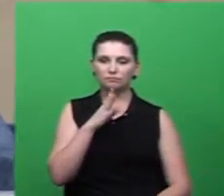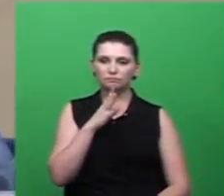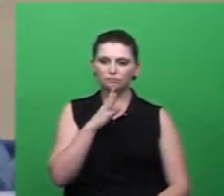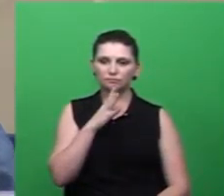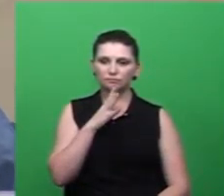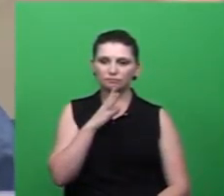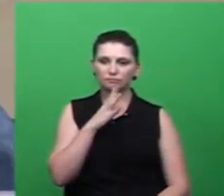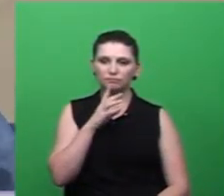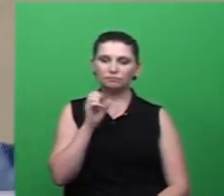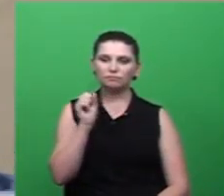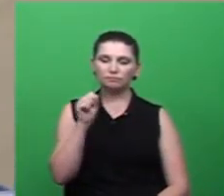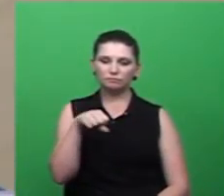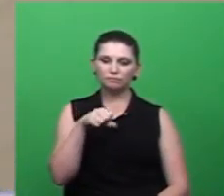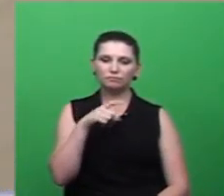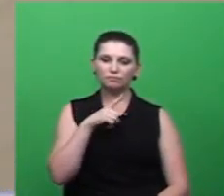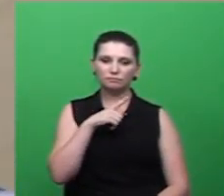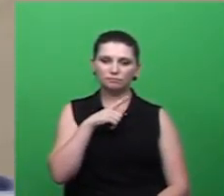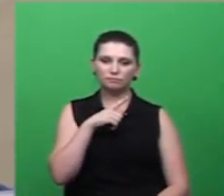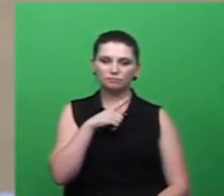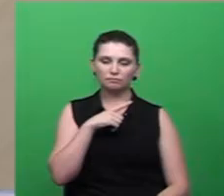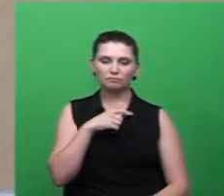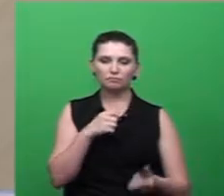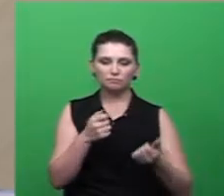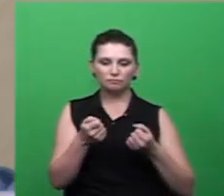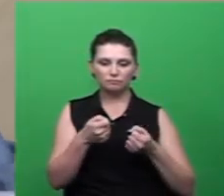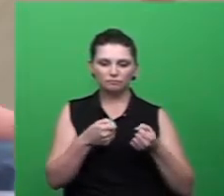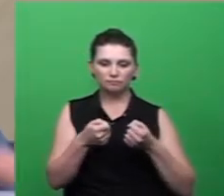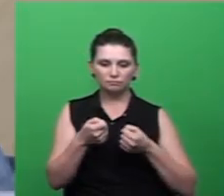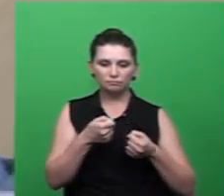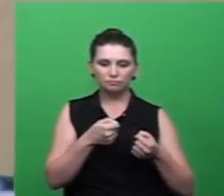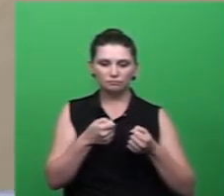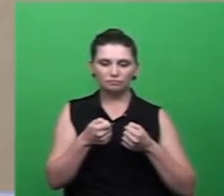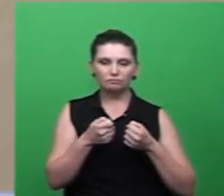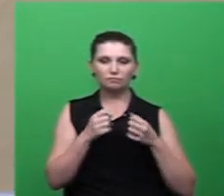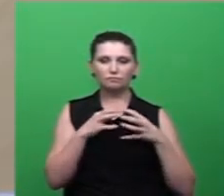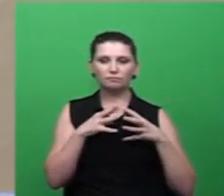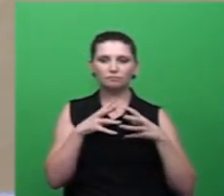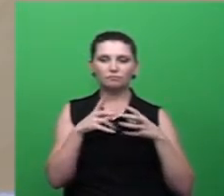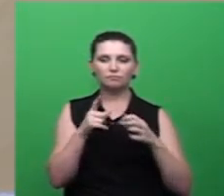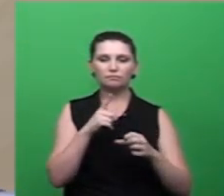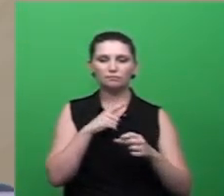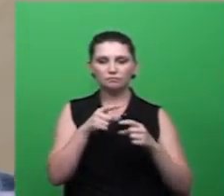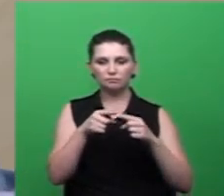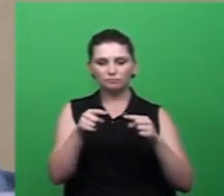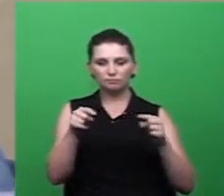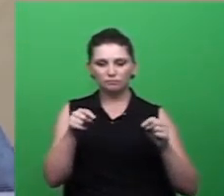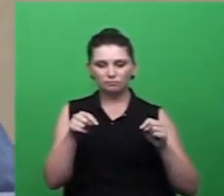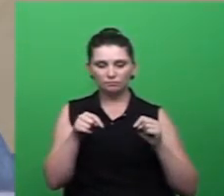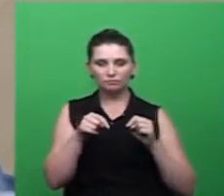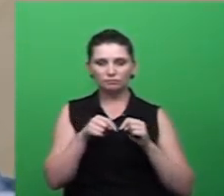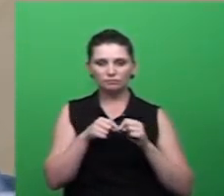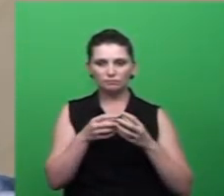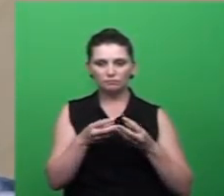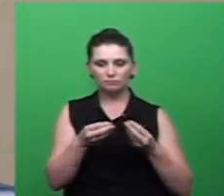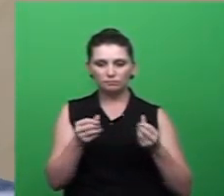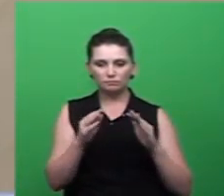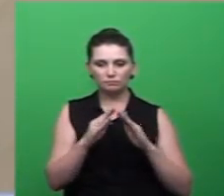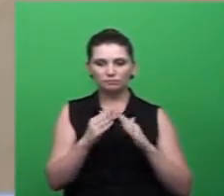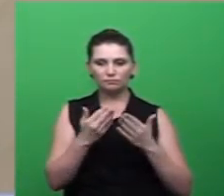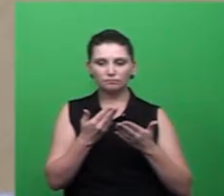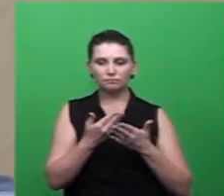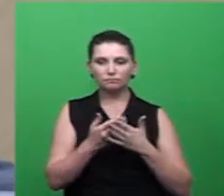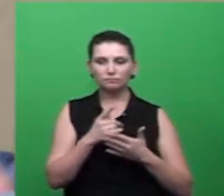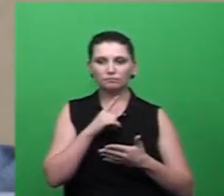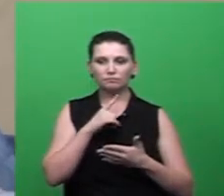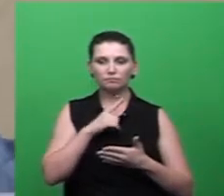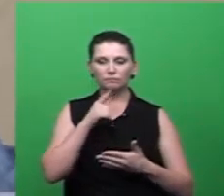a gente tem na avaliação prévia da situação é que naquele terreno da escola tem uma nascente intermitente ou seja